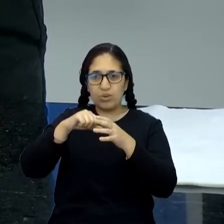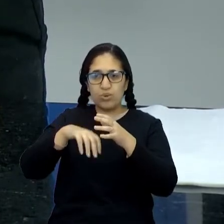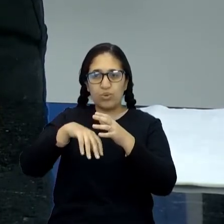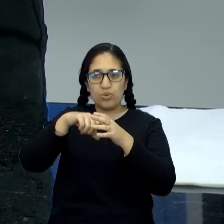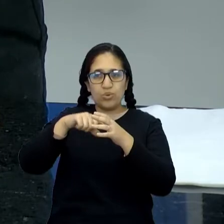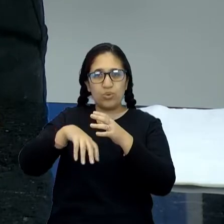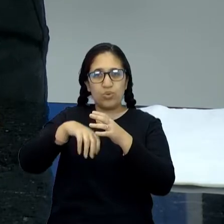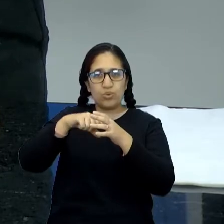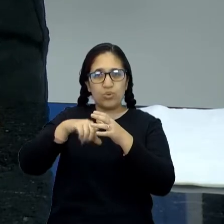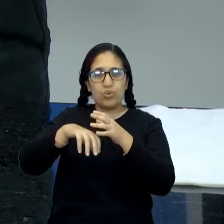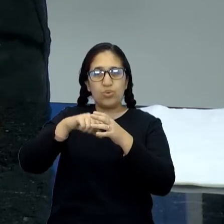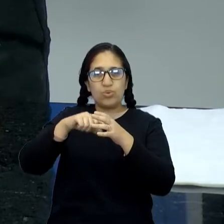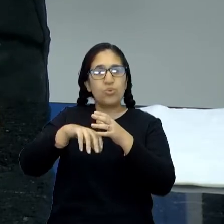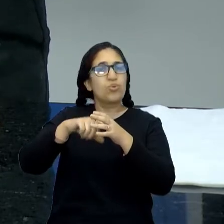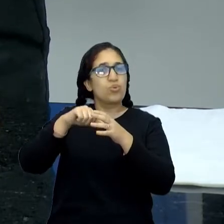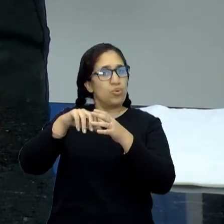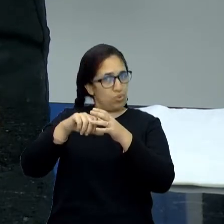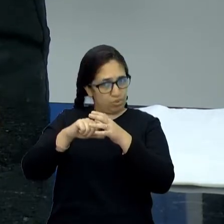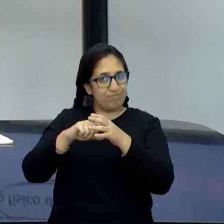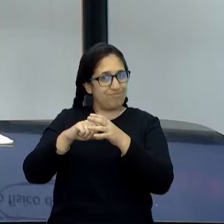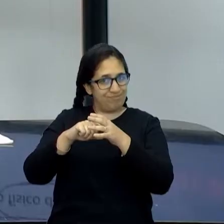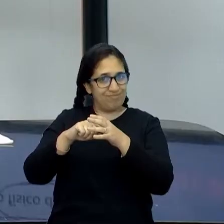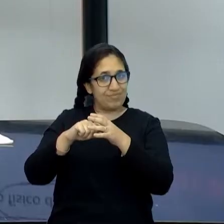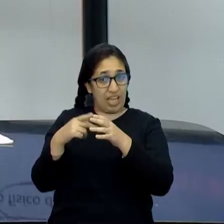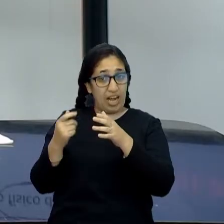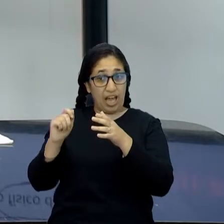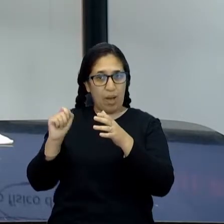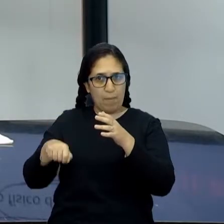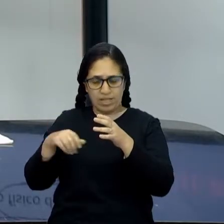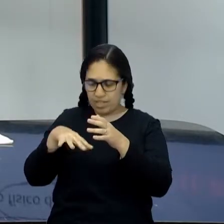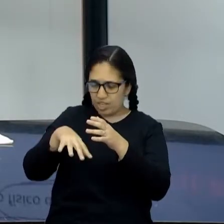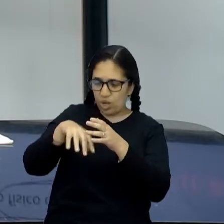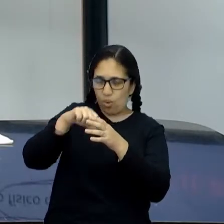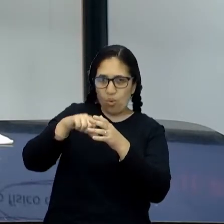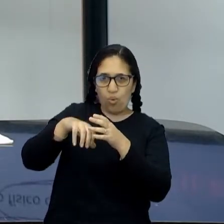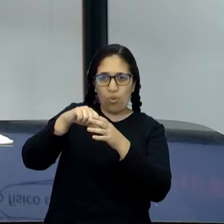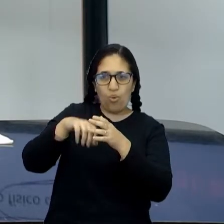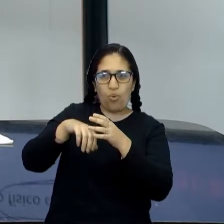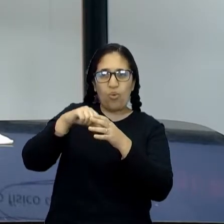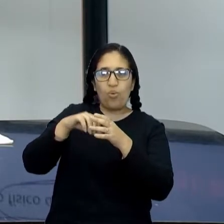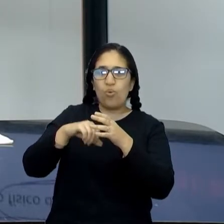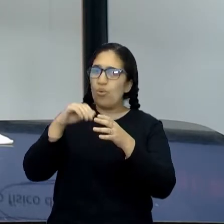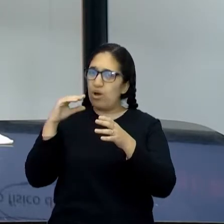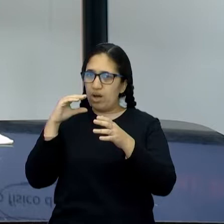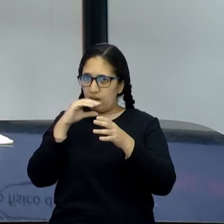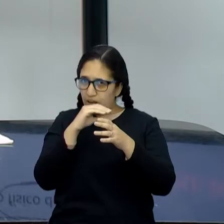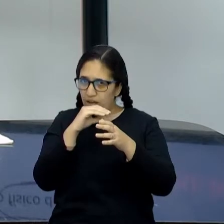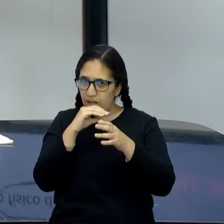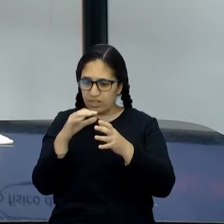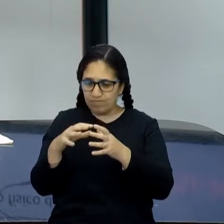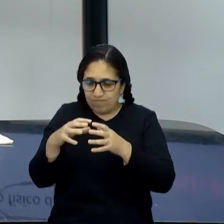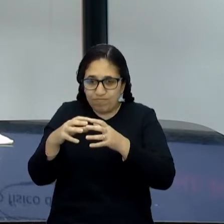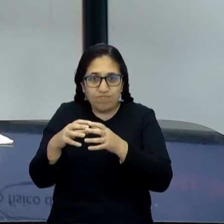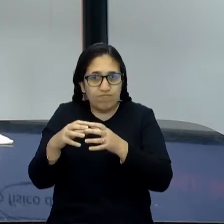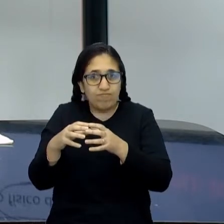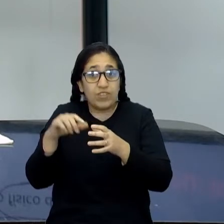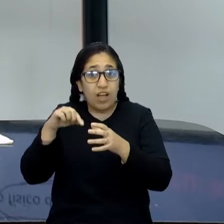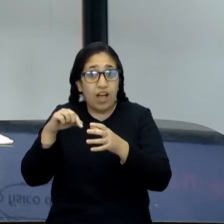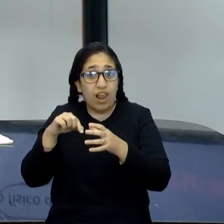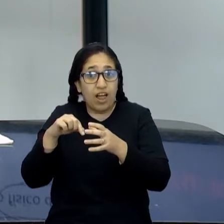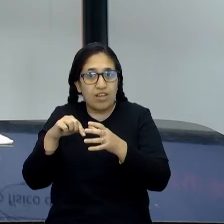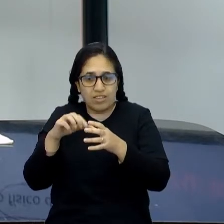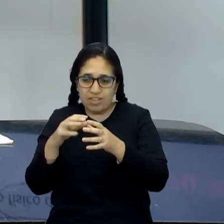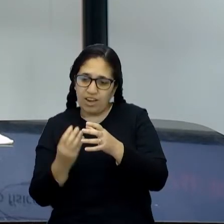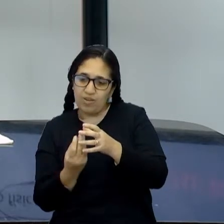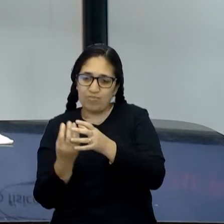e tá armazenando. A gente chama isso de capacidade térmica. Ela armazena bastante calor. E ela fica com esse calor. E por onde